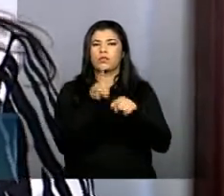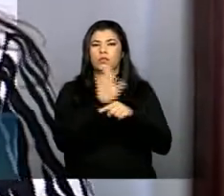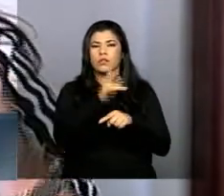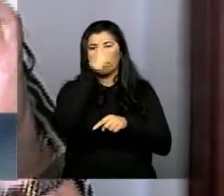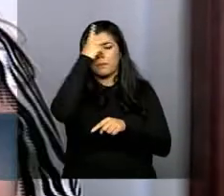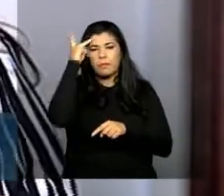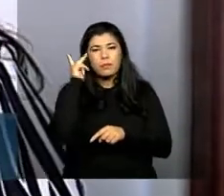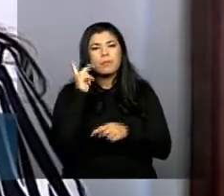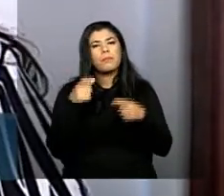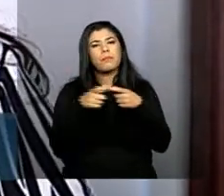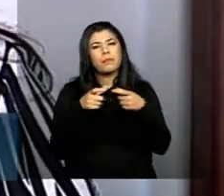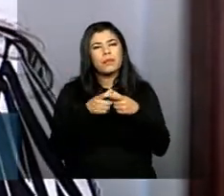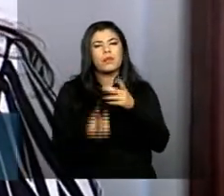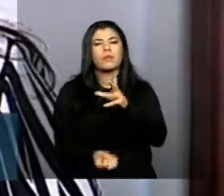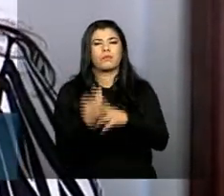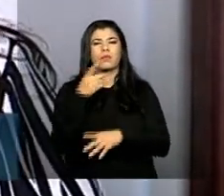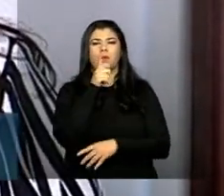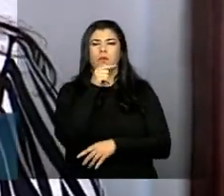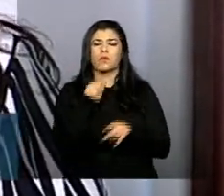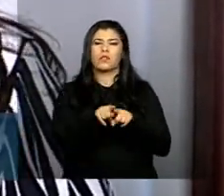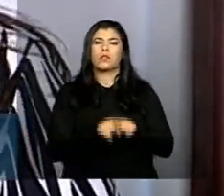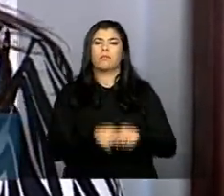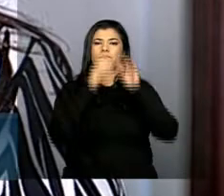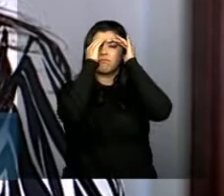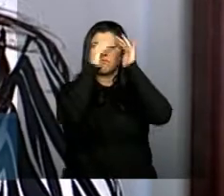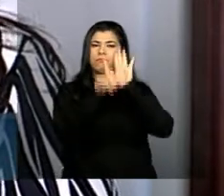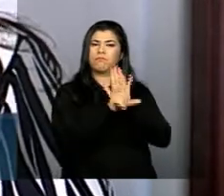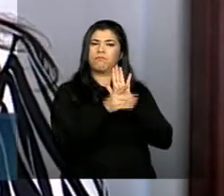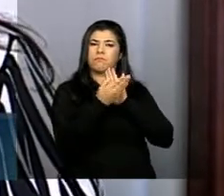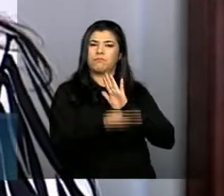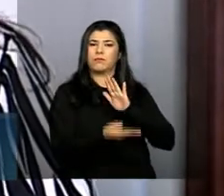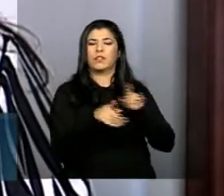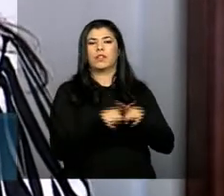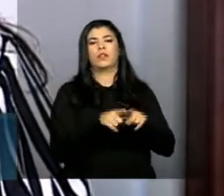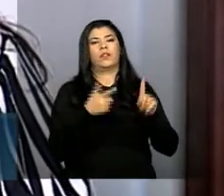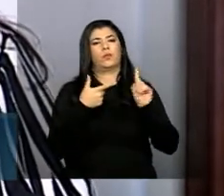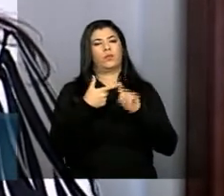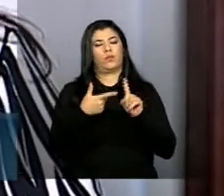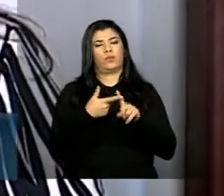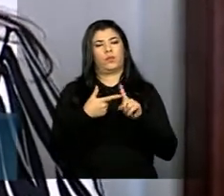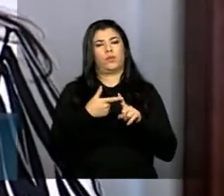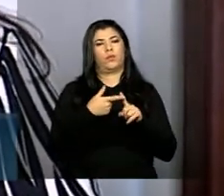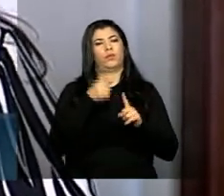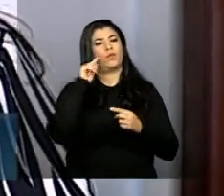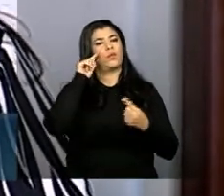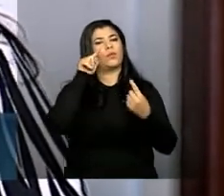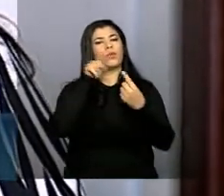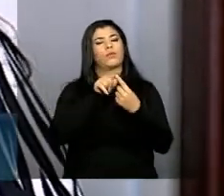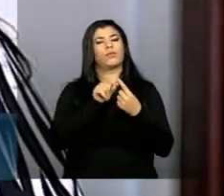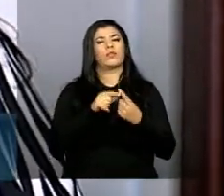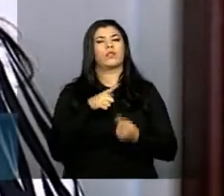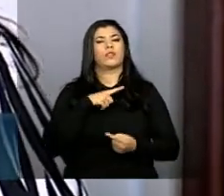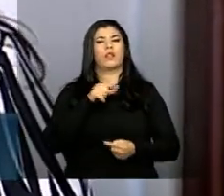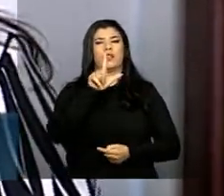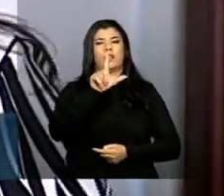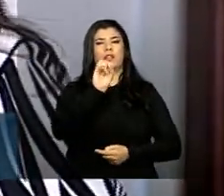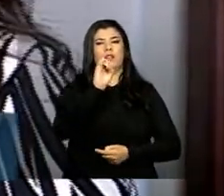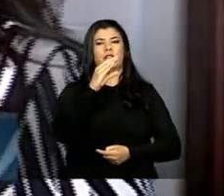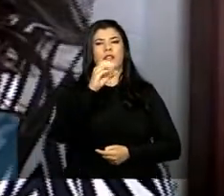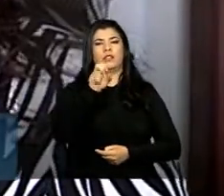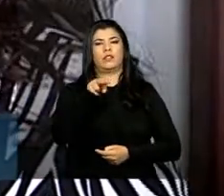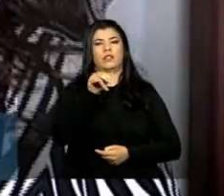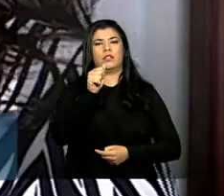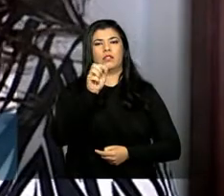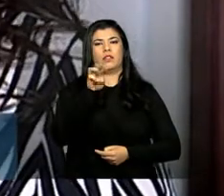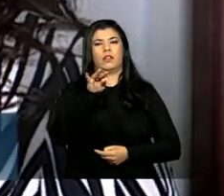produtores a cumprirem a lei a segunda questão é com relação ao licenciamento o que nós